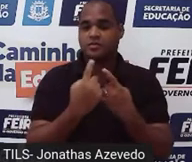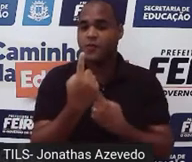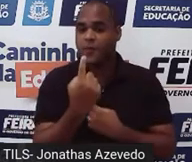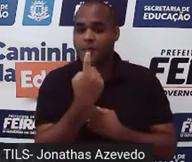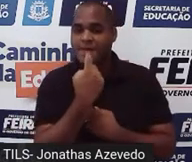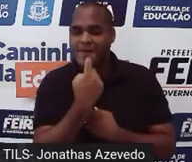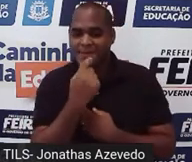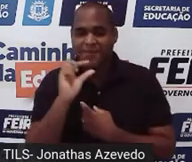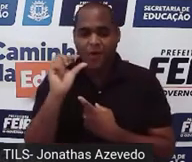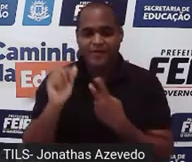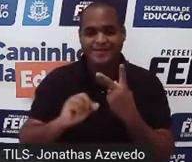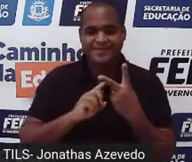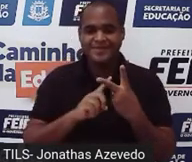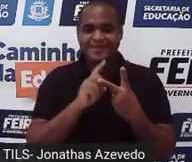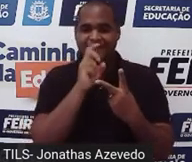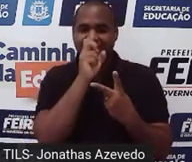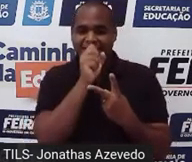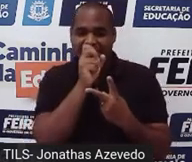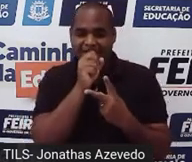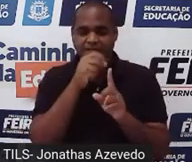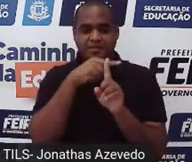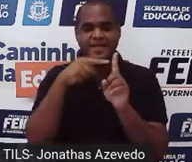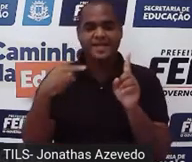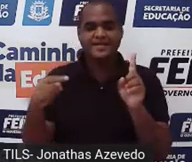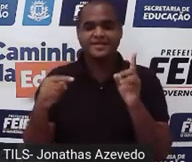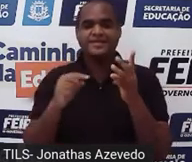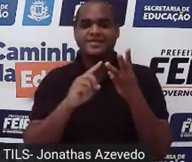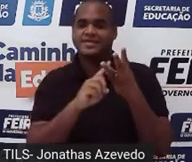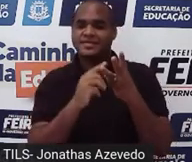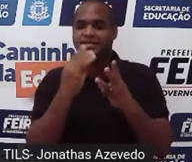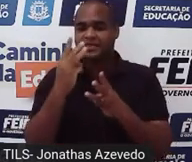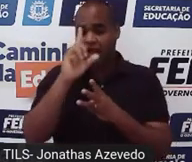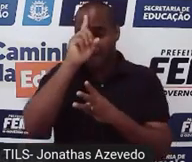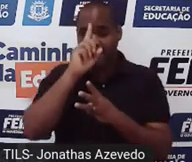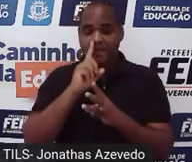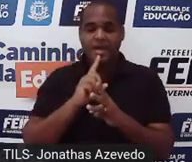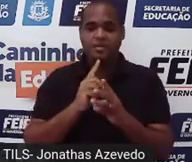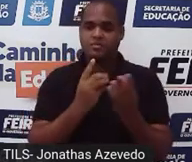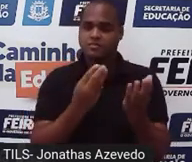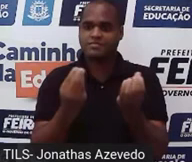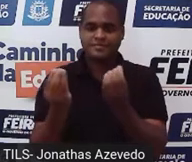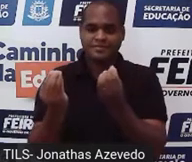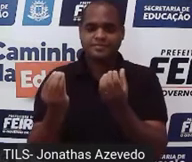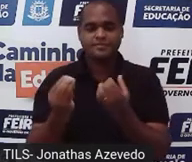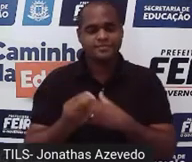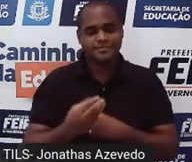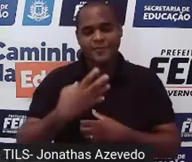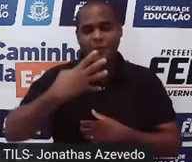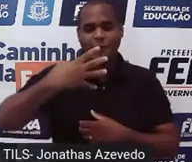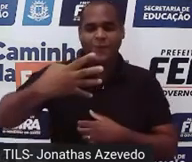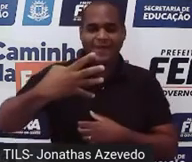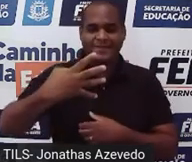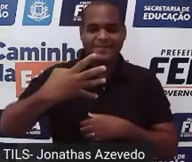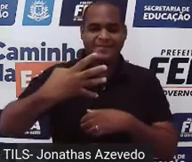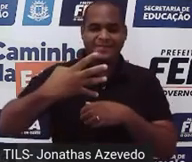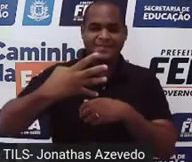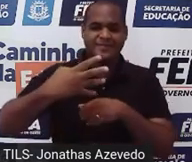Número 2 em laranja para metade. Número 3 em amarelo para maioria. Ou número